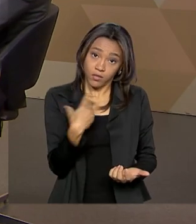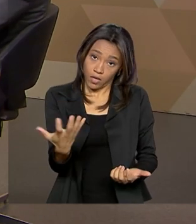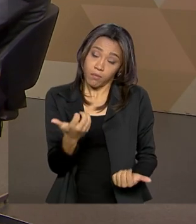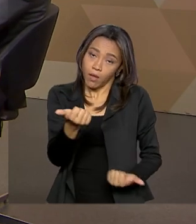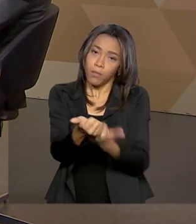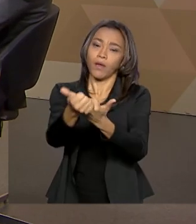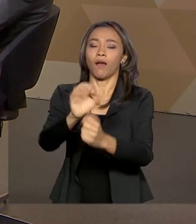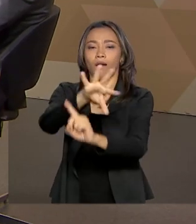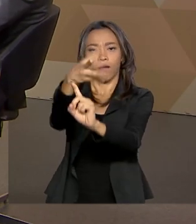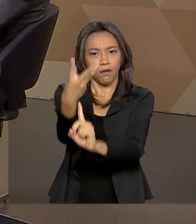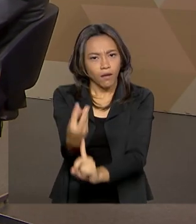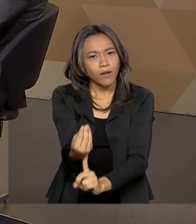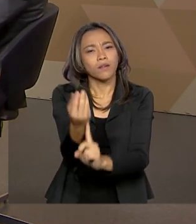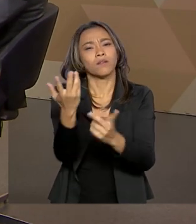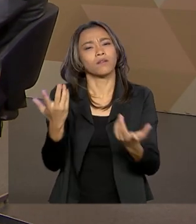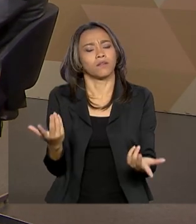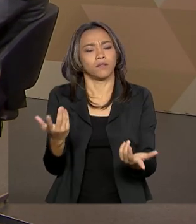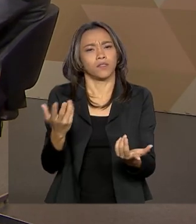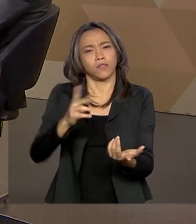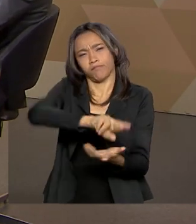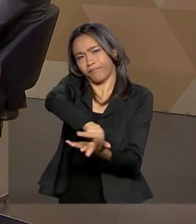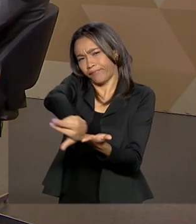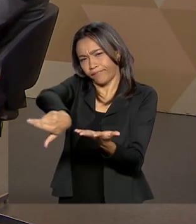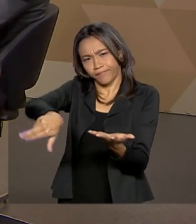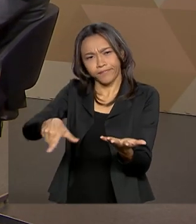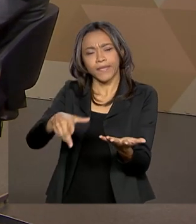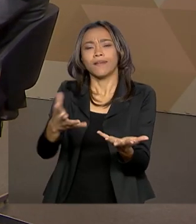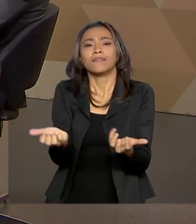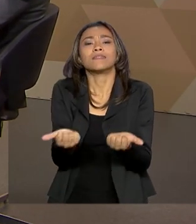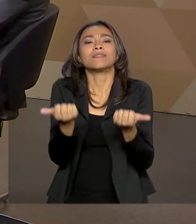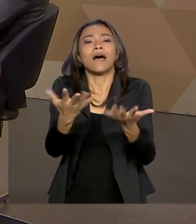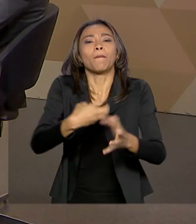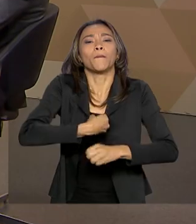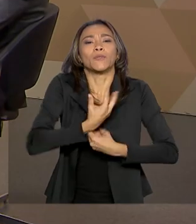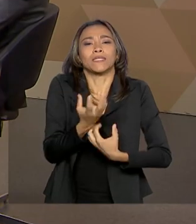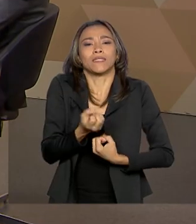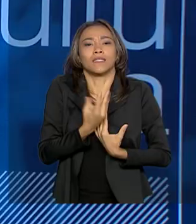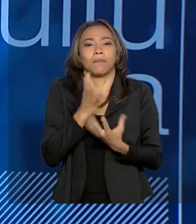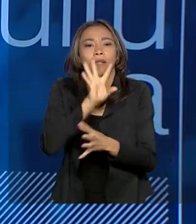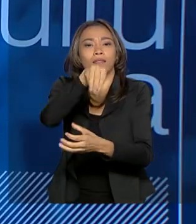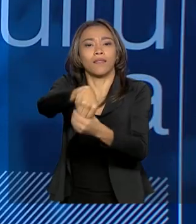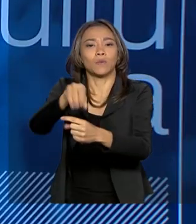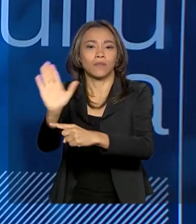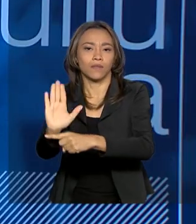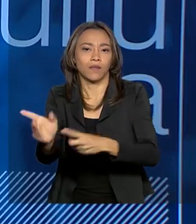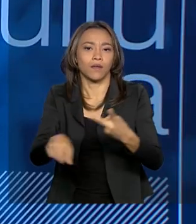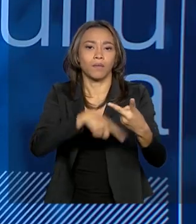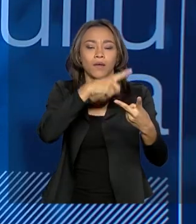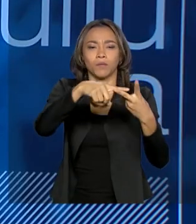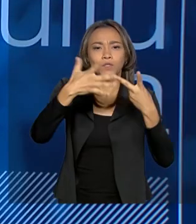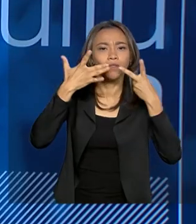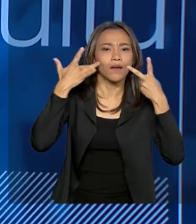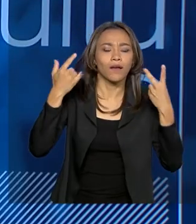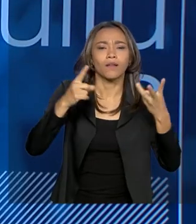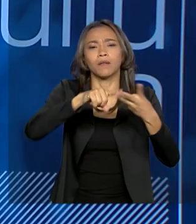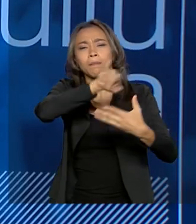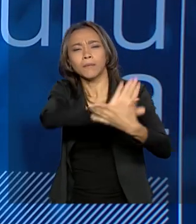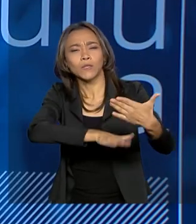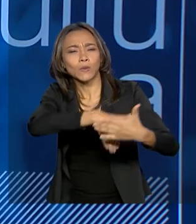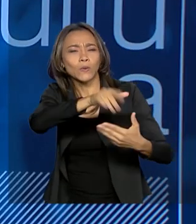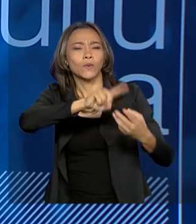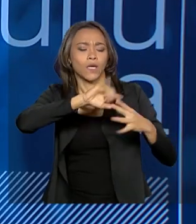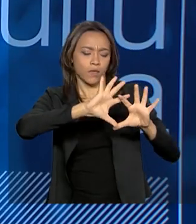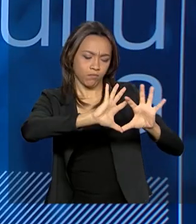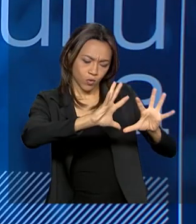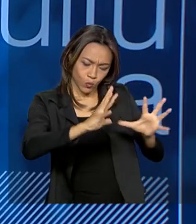obras de arte, trazer de volta a instância poética para o cinema, para o teatro, para a pintura, para a